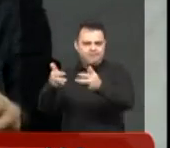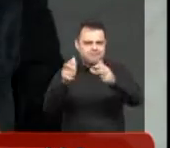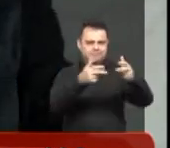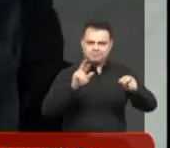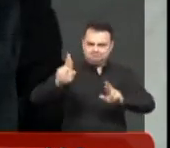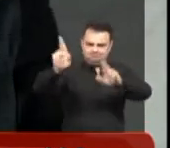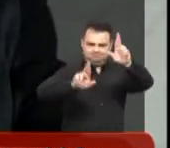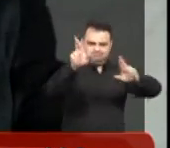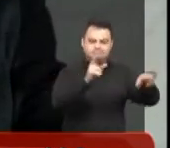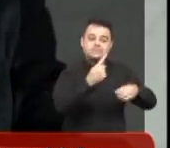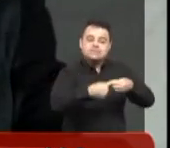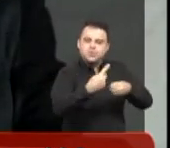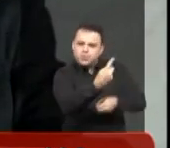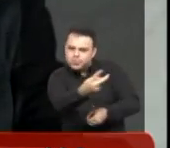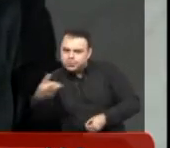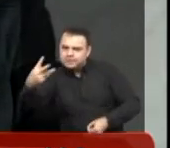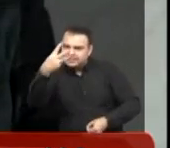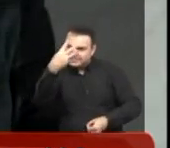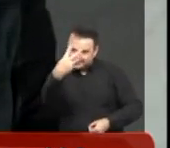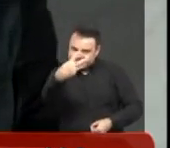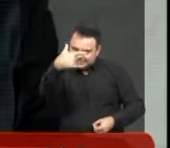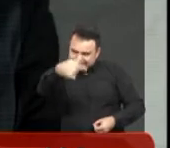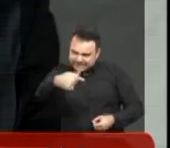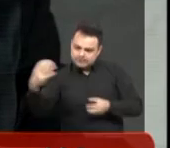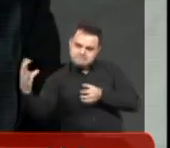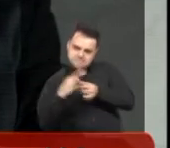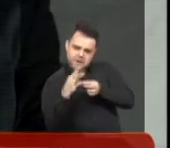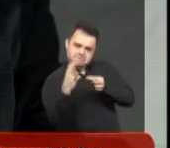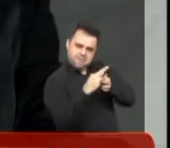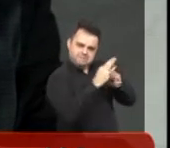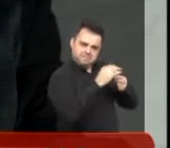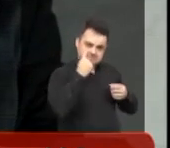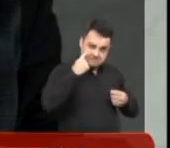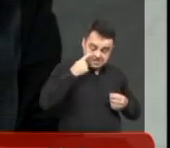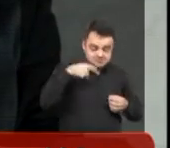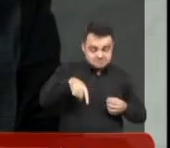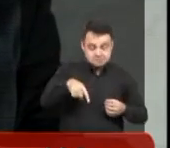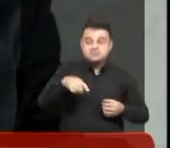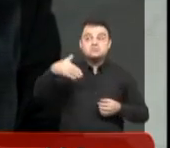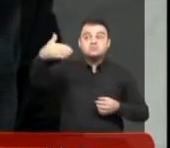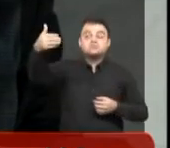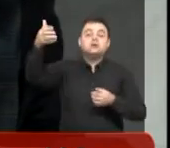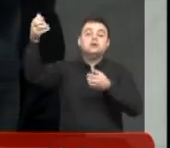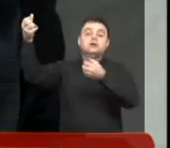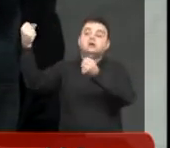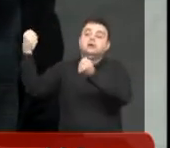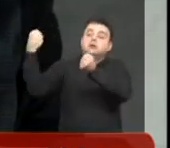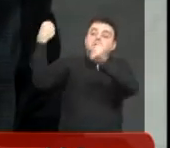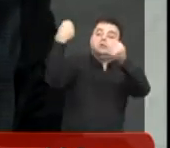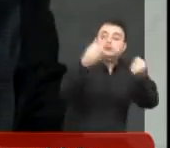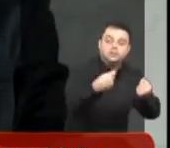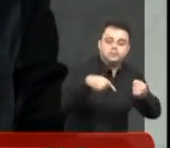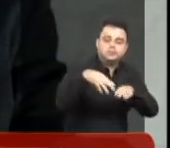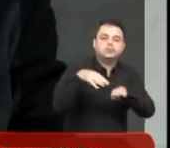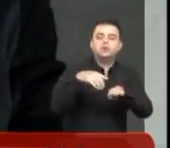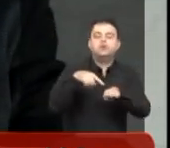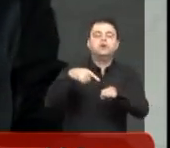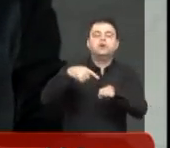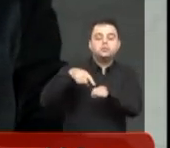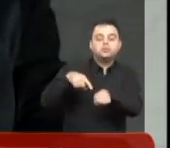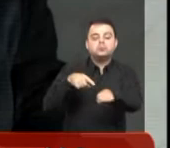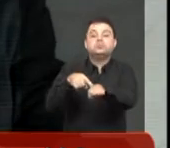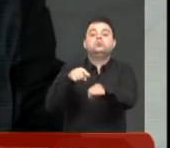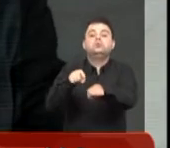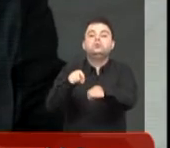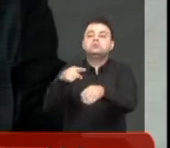representantes de câmaras dos 37 municípios. A ideia é pegar um veículo que possa atender outros municípios